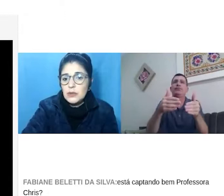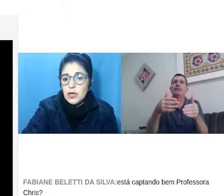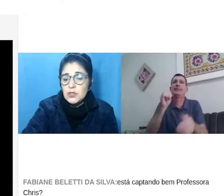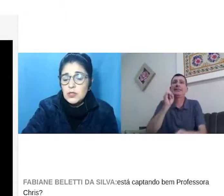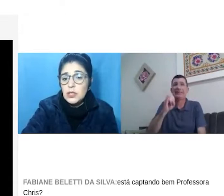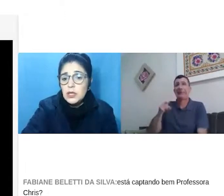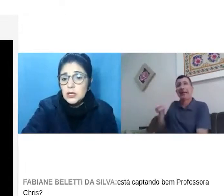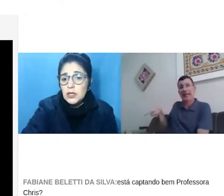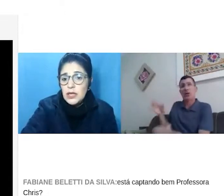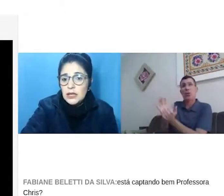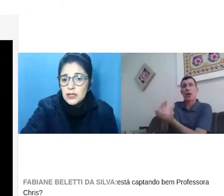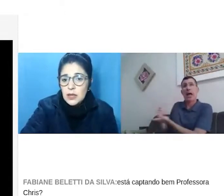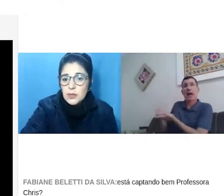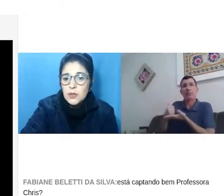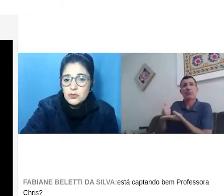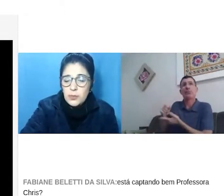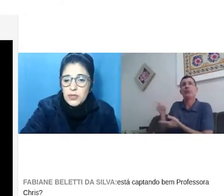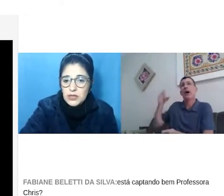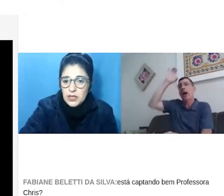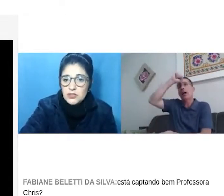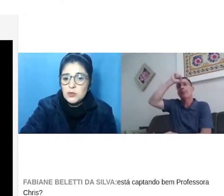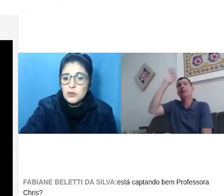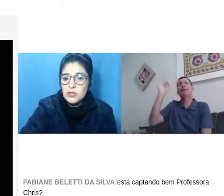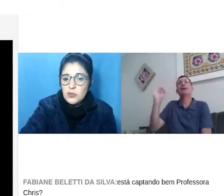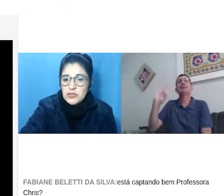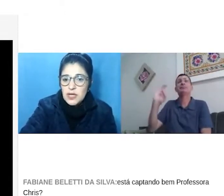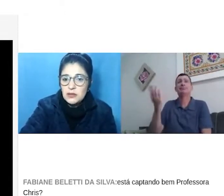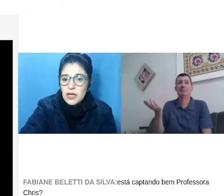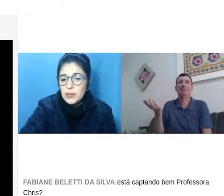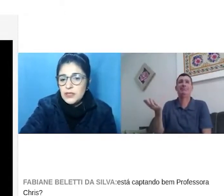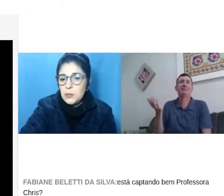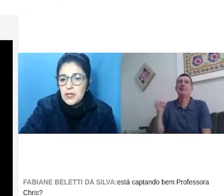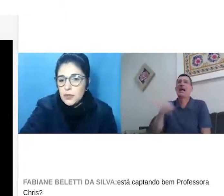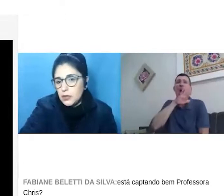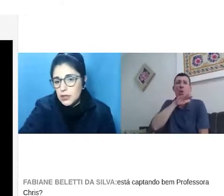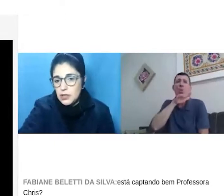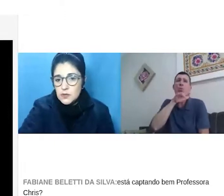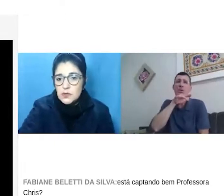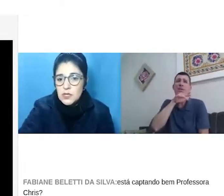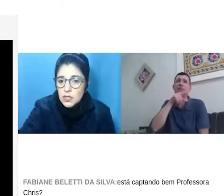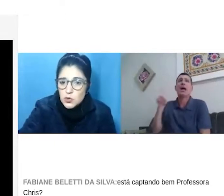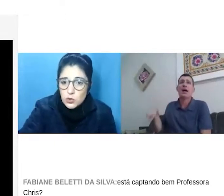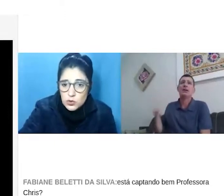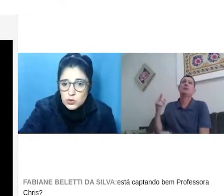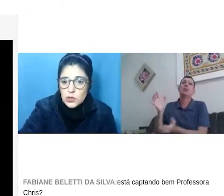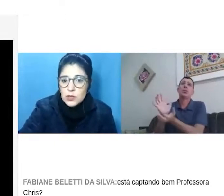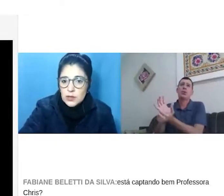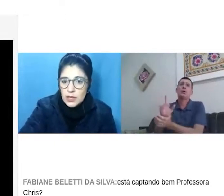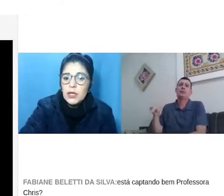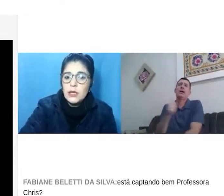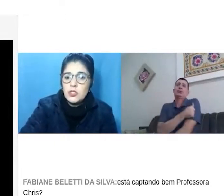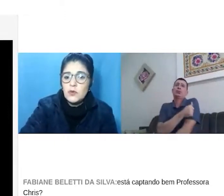em matemática. E ela tem que abrir mão de aprender, de ter um momento de aprendizado dela para interpretar para mim. Isso não seria justo.